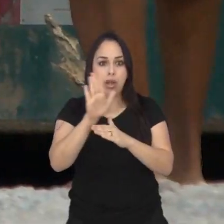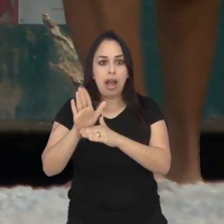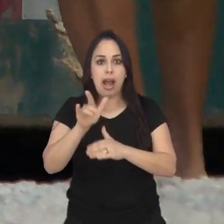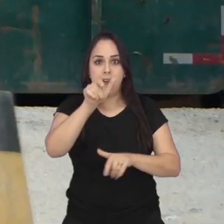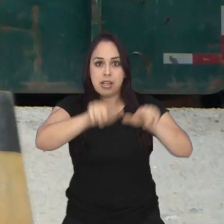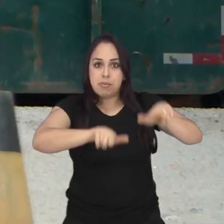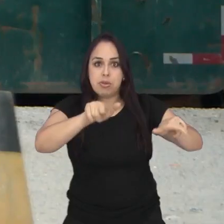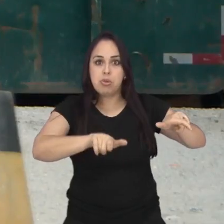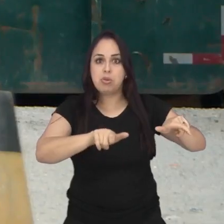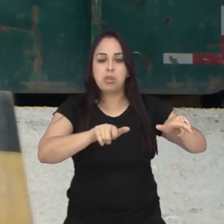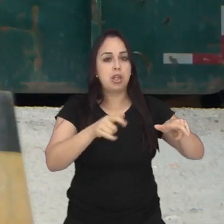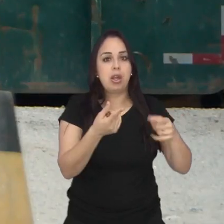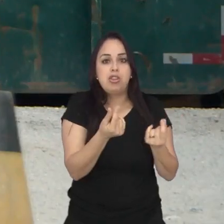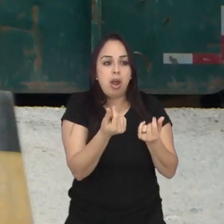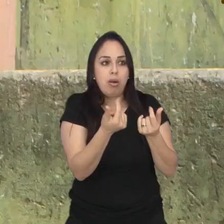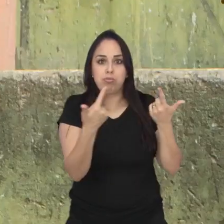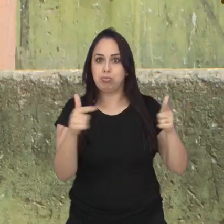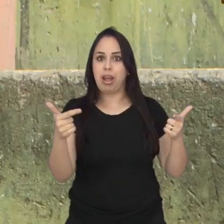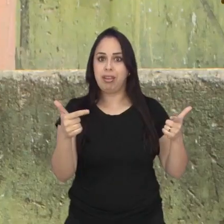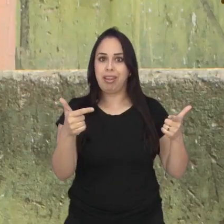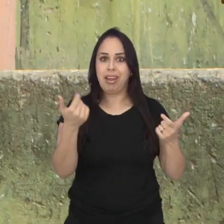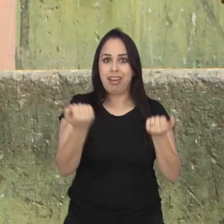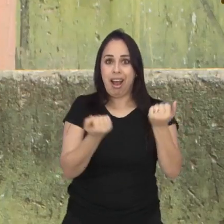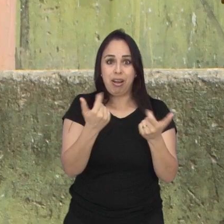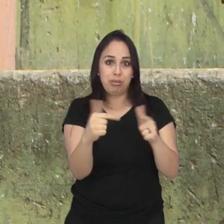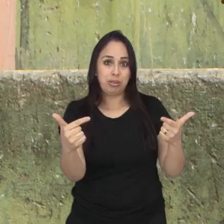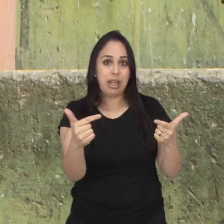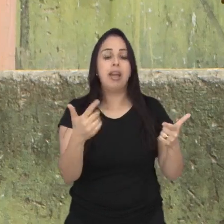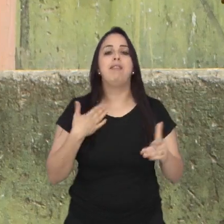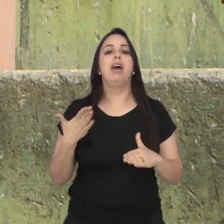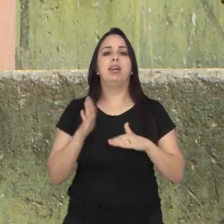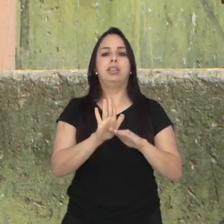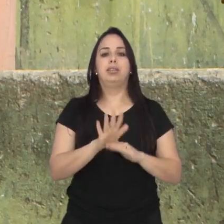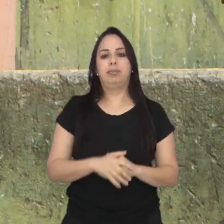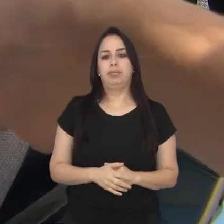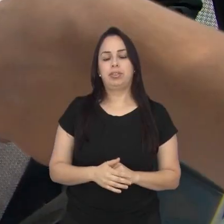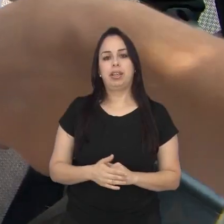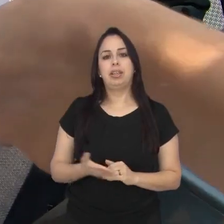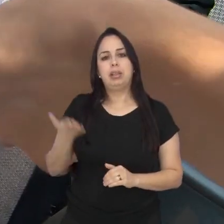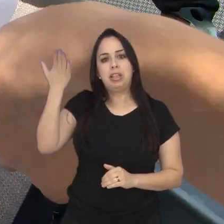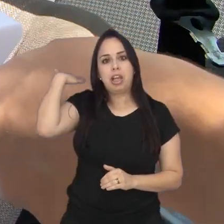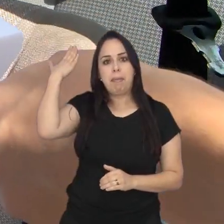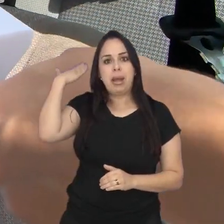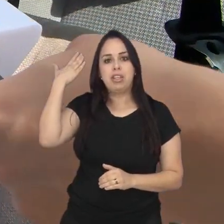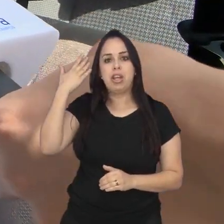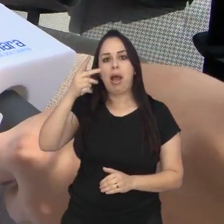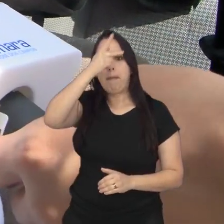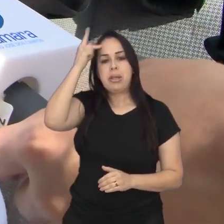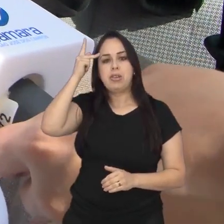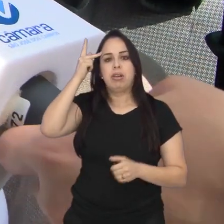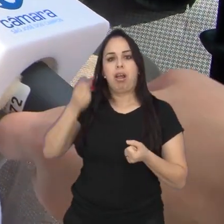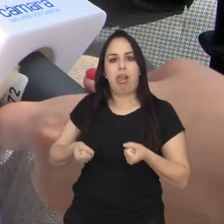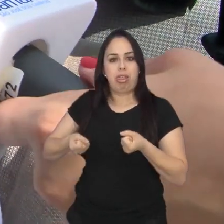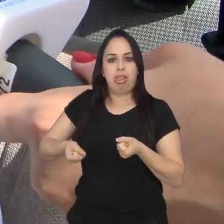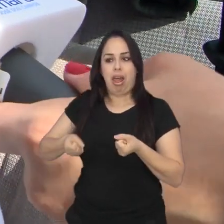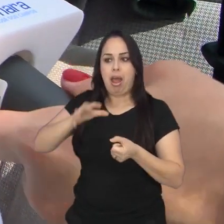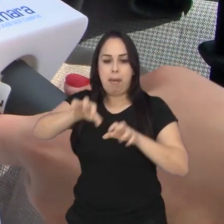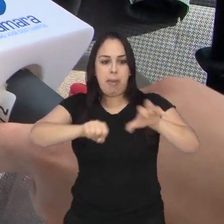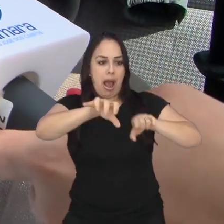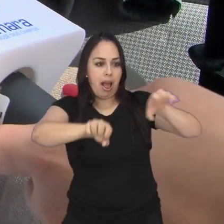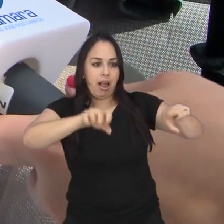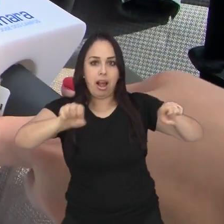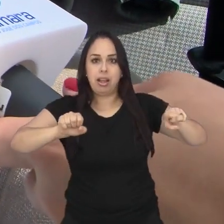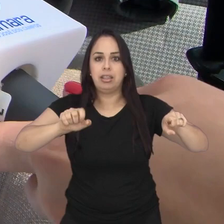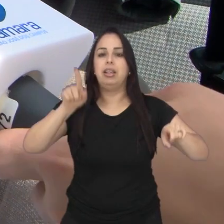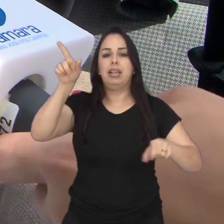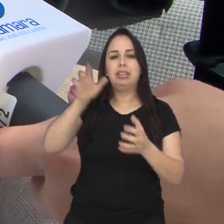acreditam que o serviço seria benéfico para aqueles que têm menos recursos. Seria bom. Antigamente tinha aquele catatreco, né?